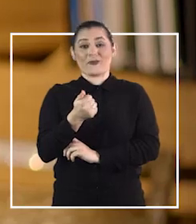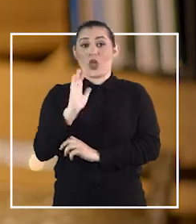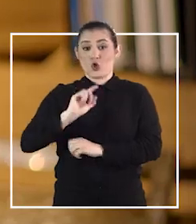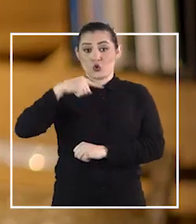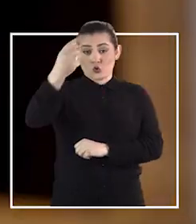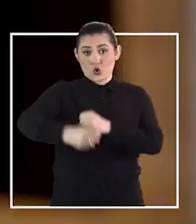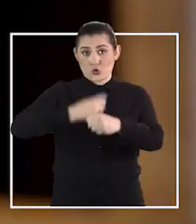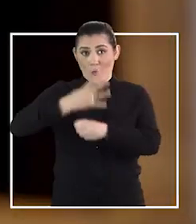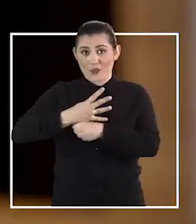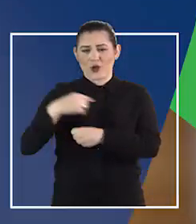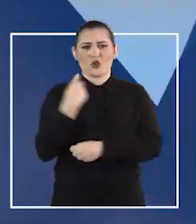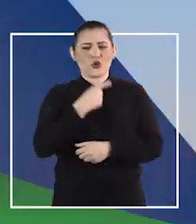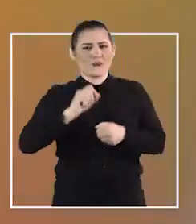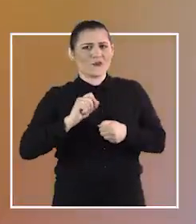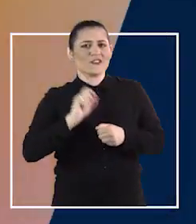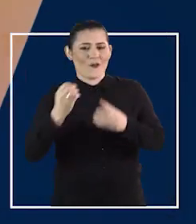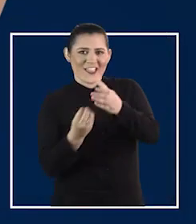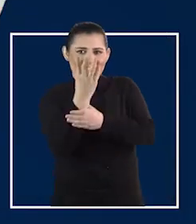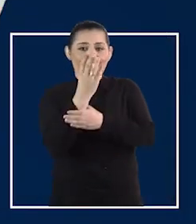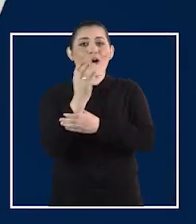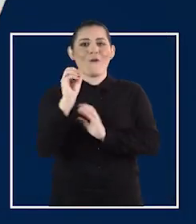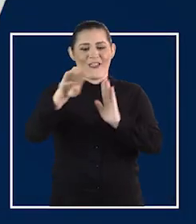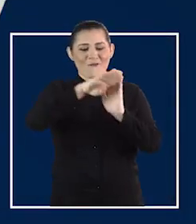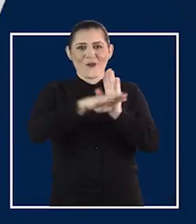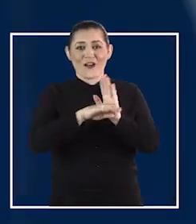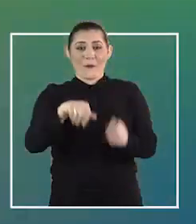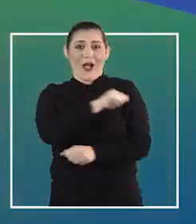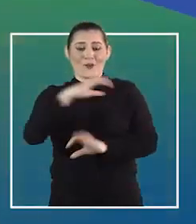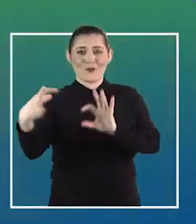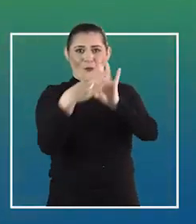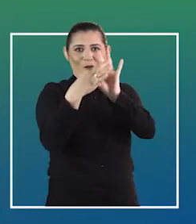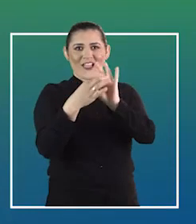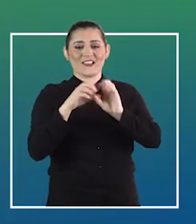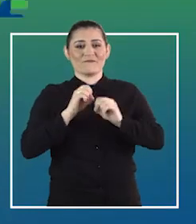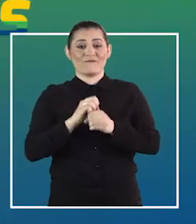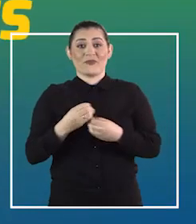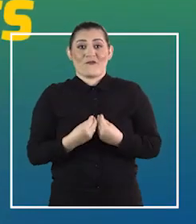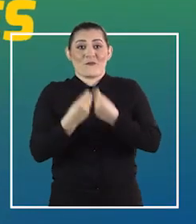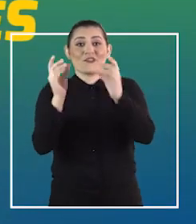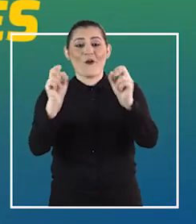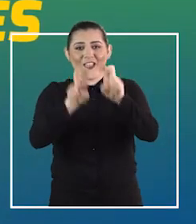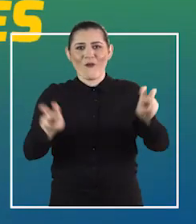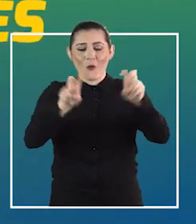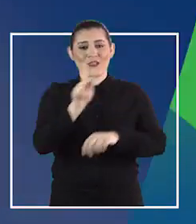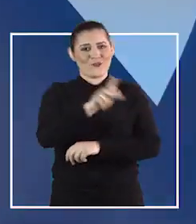de dias melhores. Para os próximos quatro anos, iremos criar o programa Aluno Conectado com doação de computadores